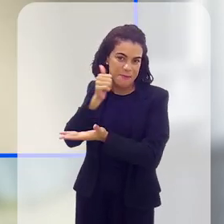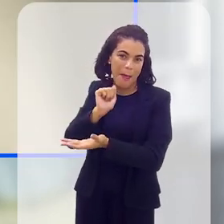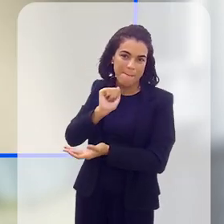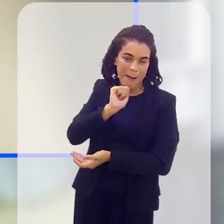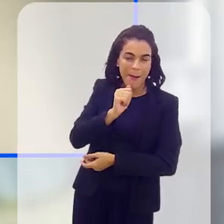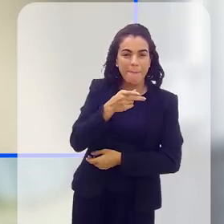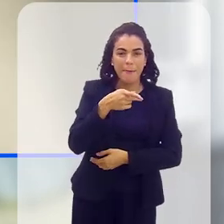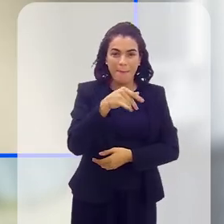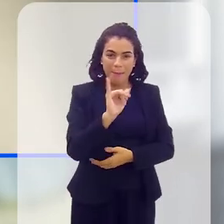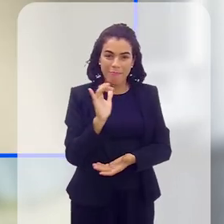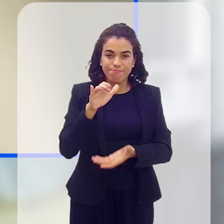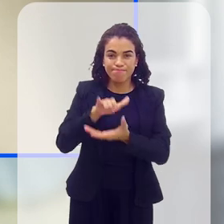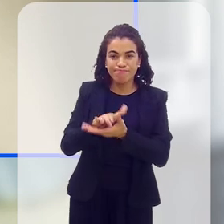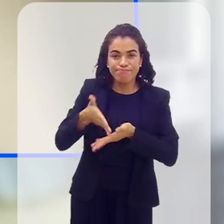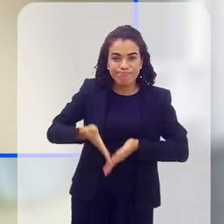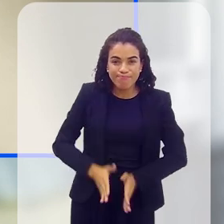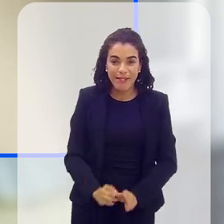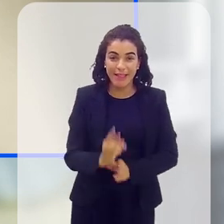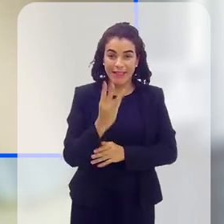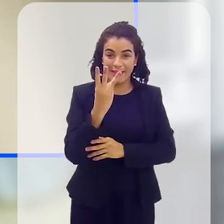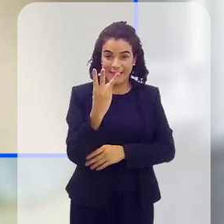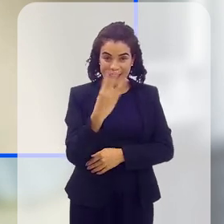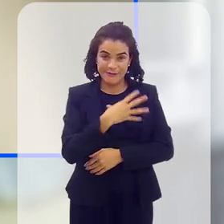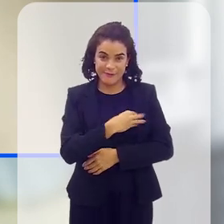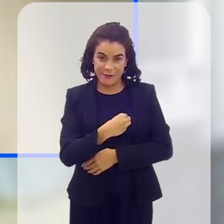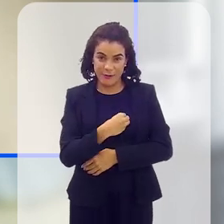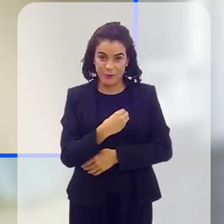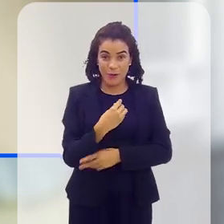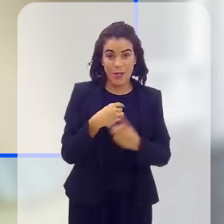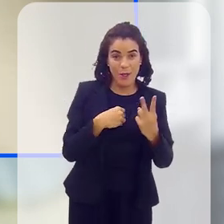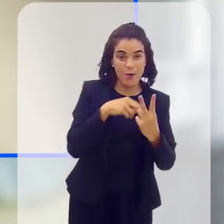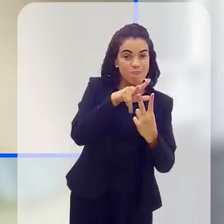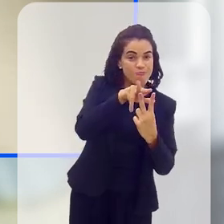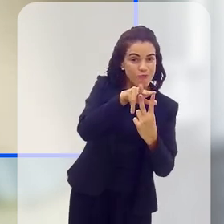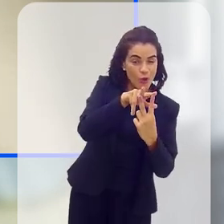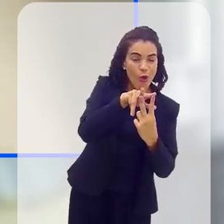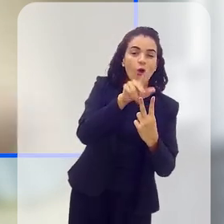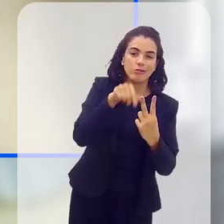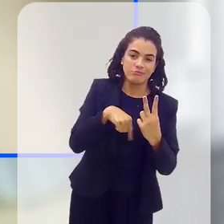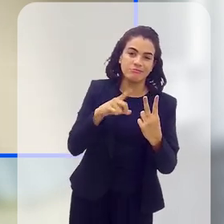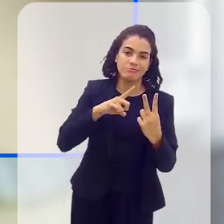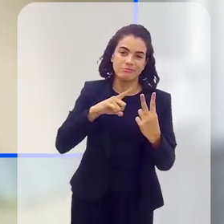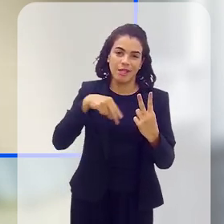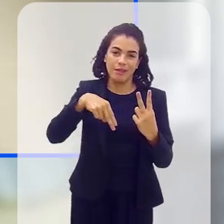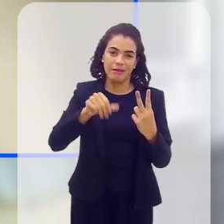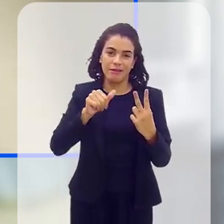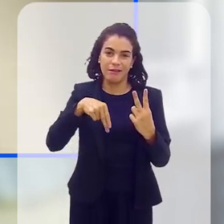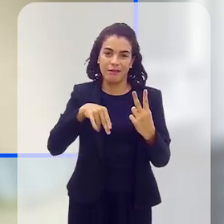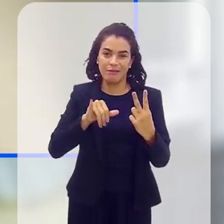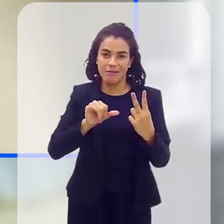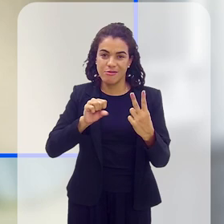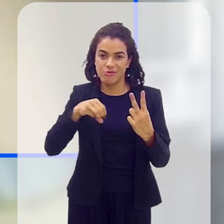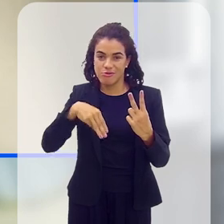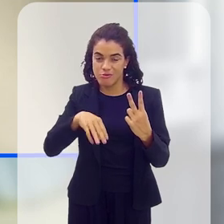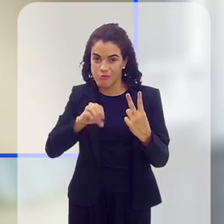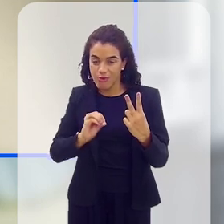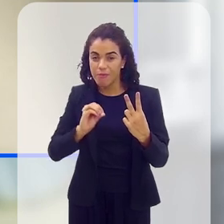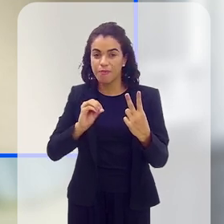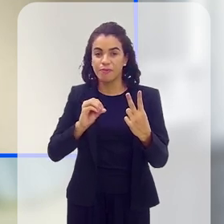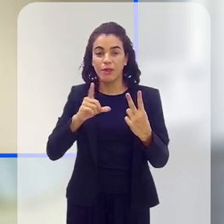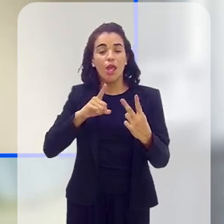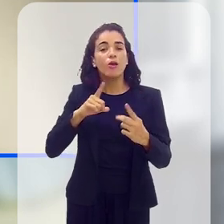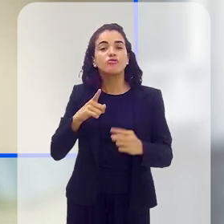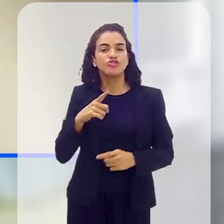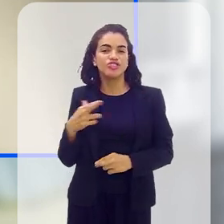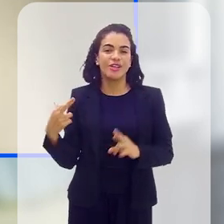E nesse casamento vieram três filhos. Eu e meus dois irmãos com nanismo. Então, eu vim de um lar onde eu tinha um espelho. Eu